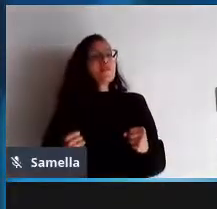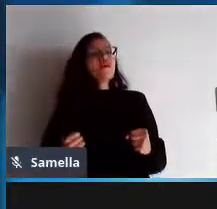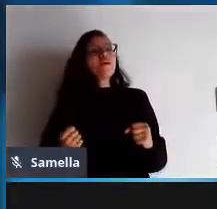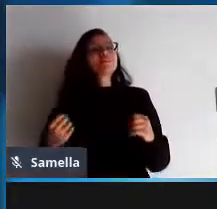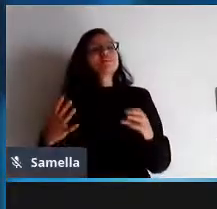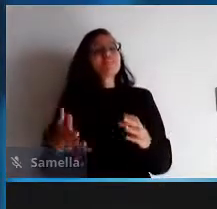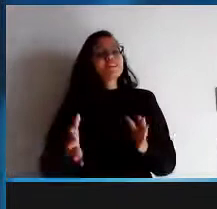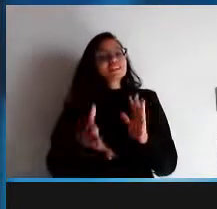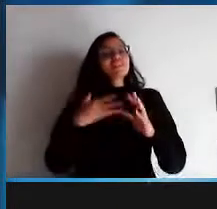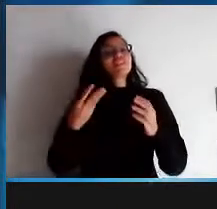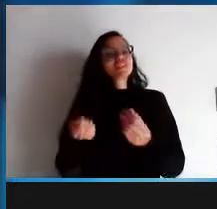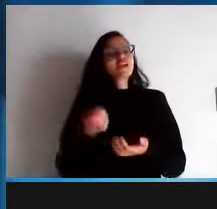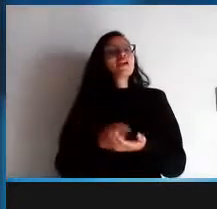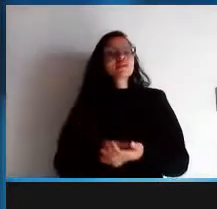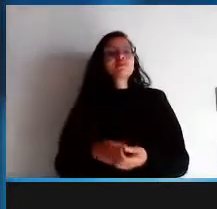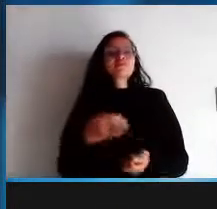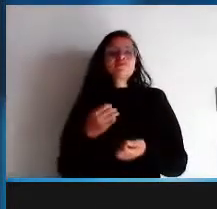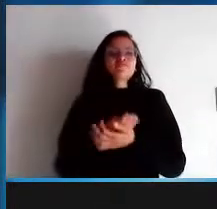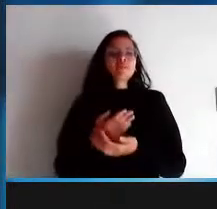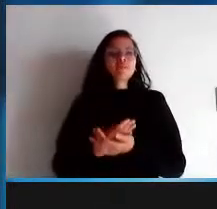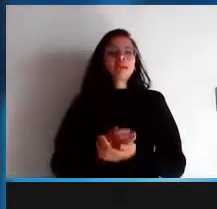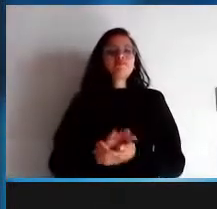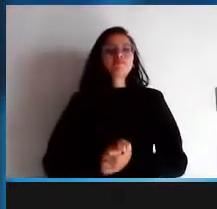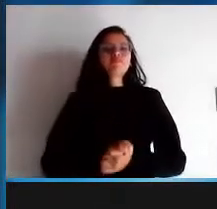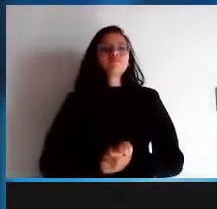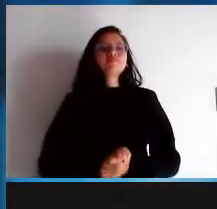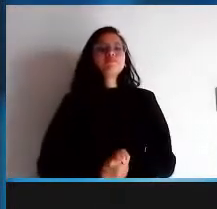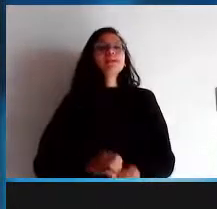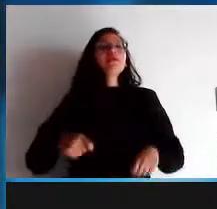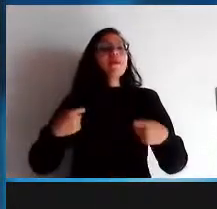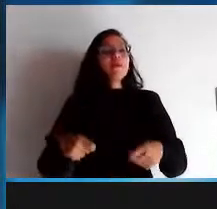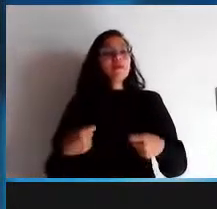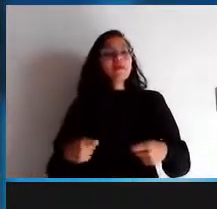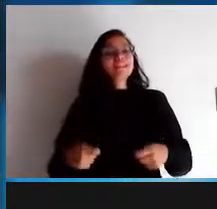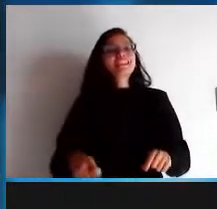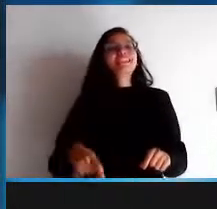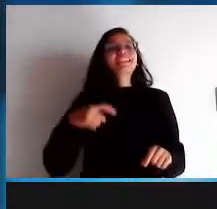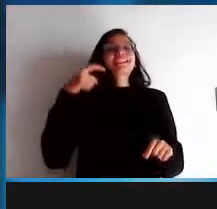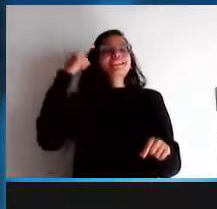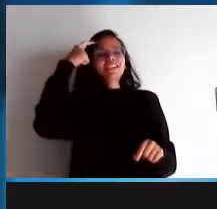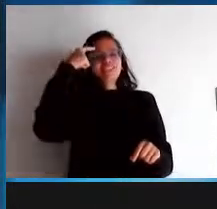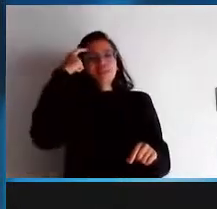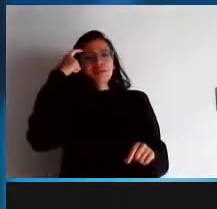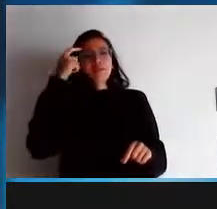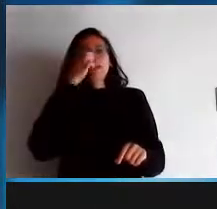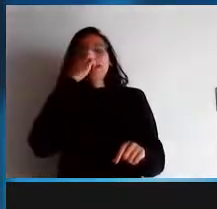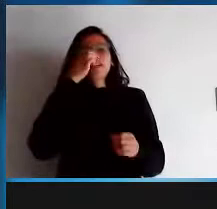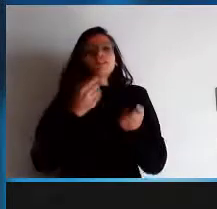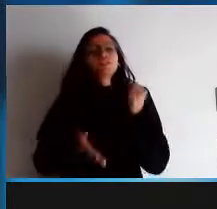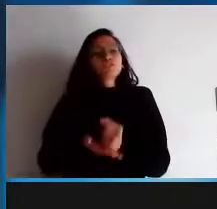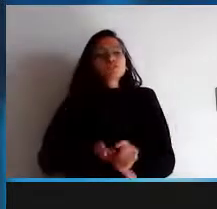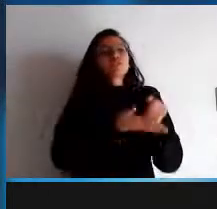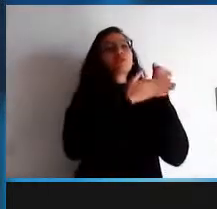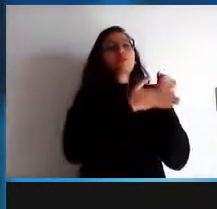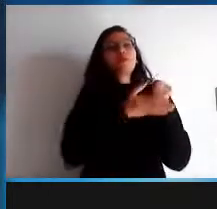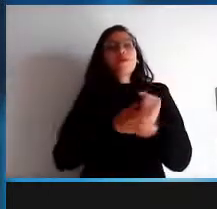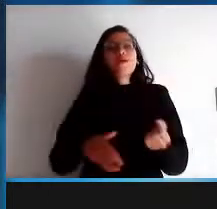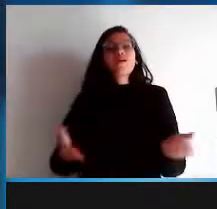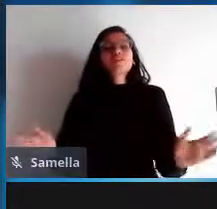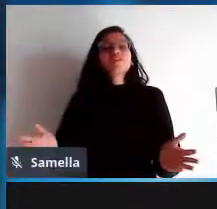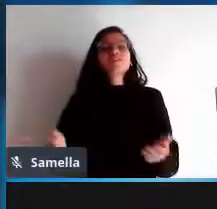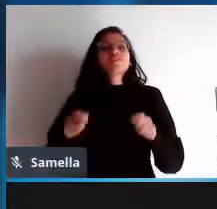ao software de alguma forma prestando suporte treinamento integração customização manutenção